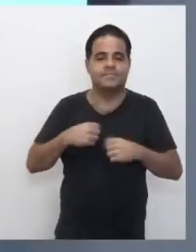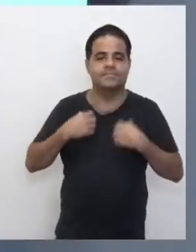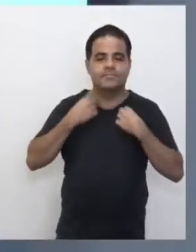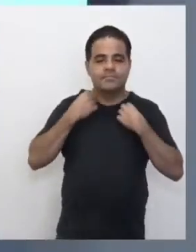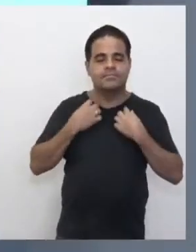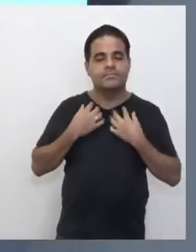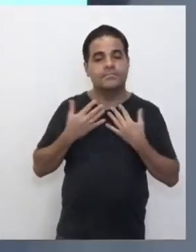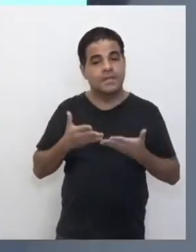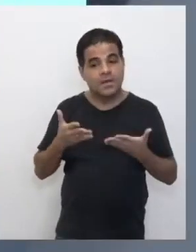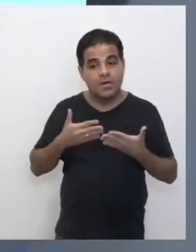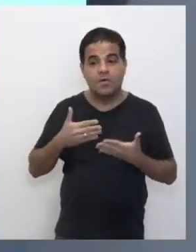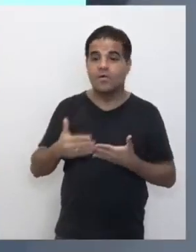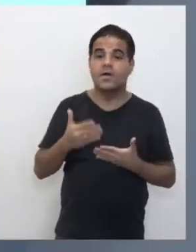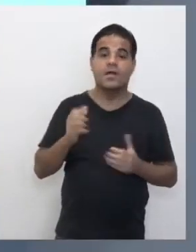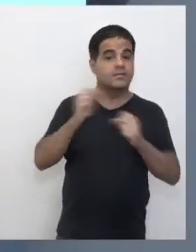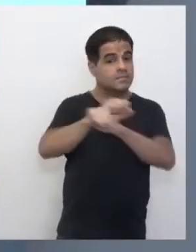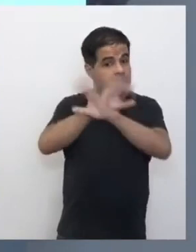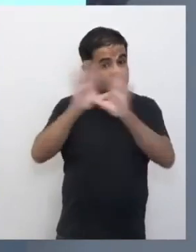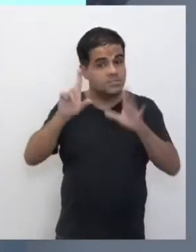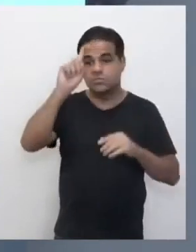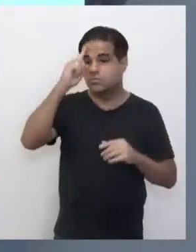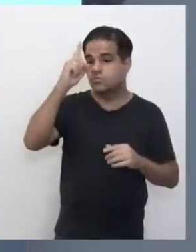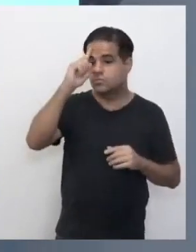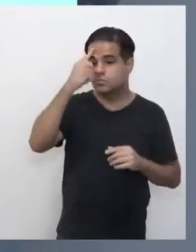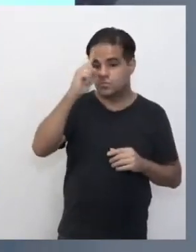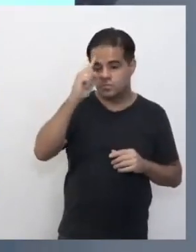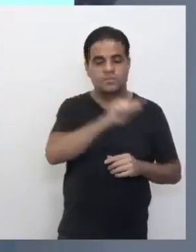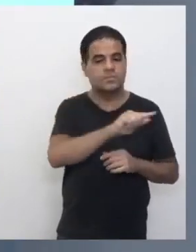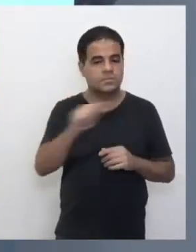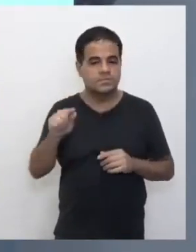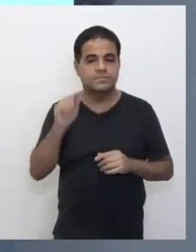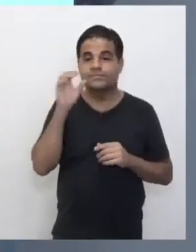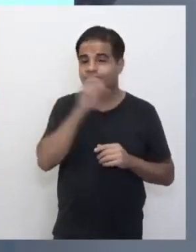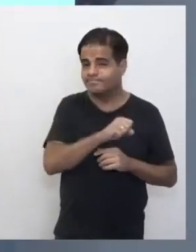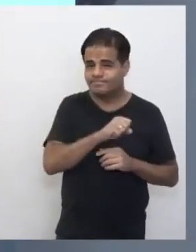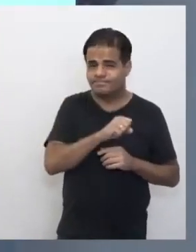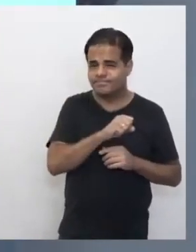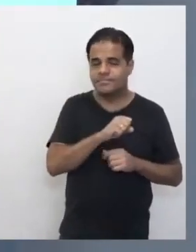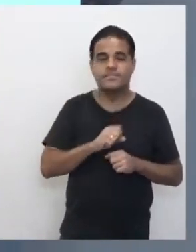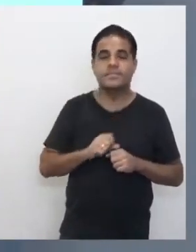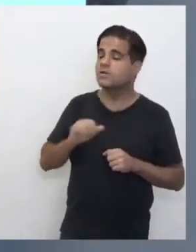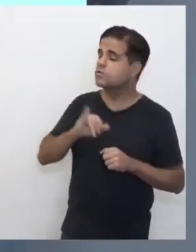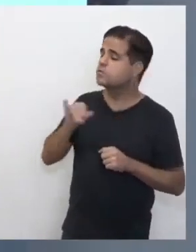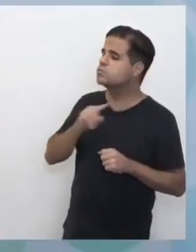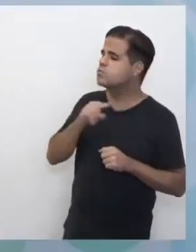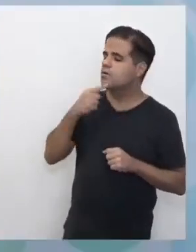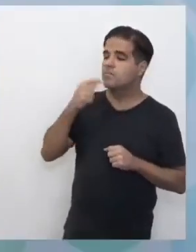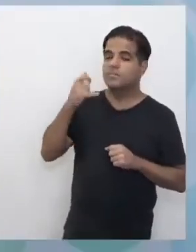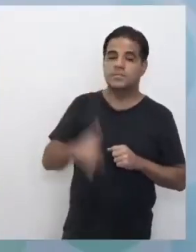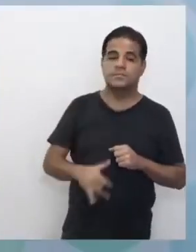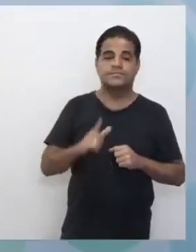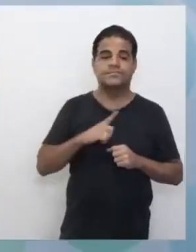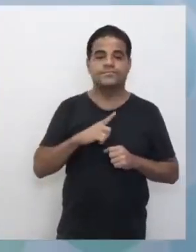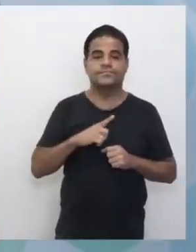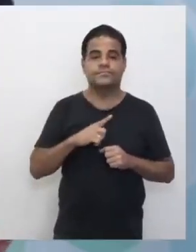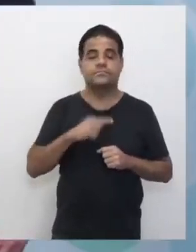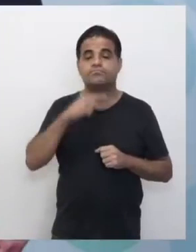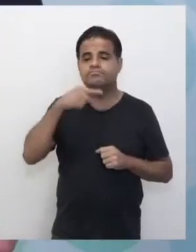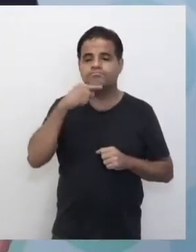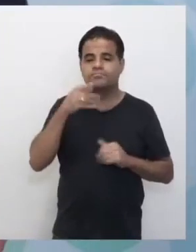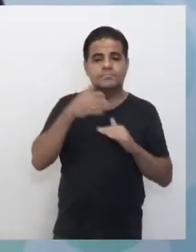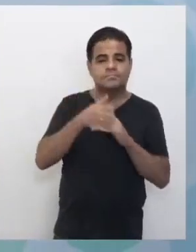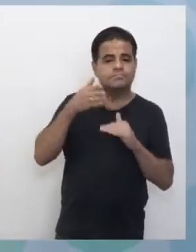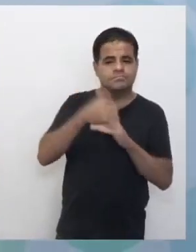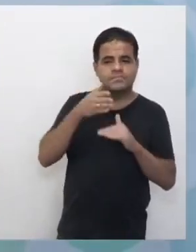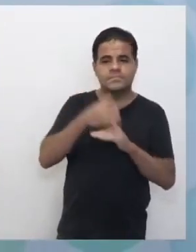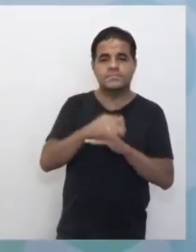Então agora a gente vai só esclarecer umas dúvidas que a gente tem assim, segundos. Fala aí, João. A gente tem, não tô conseguindo acessar